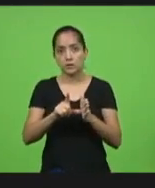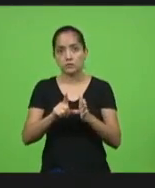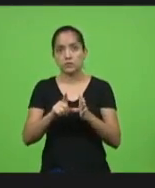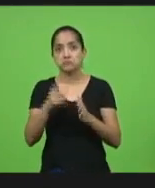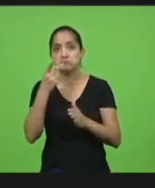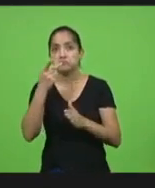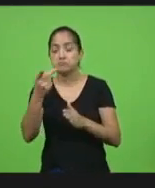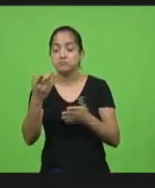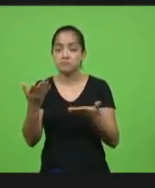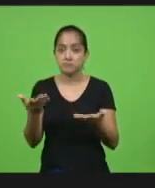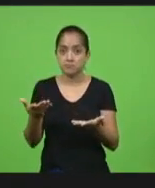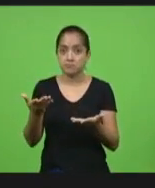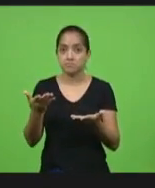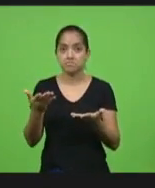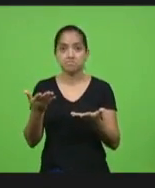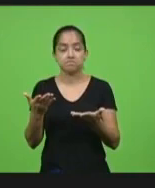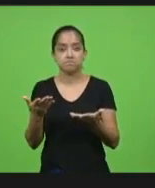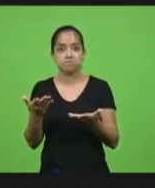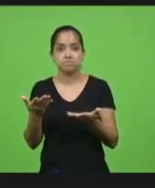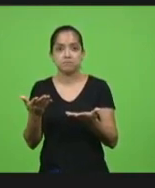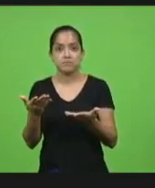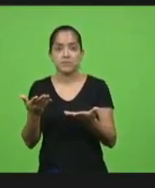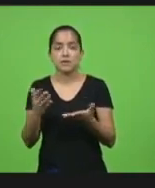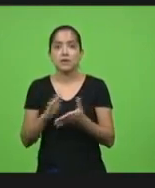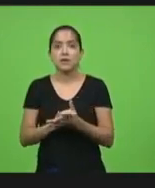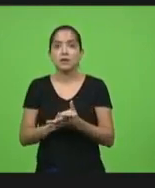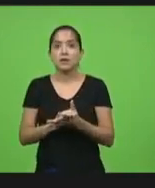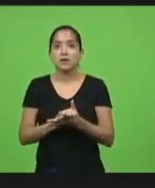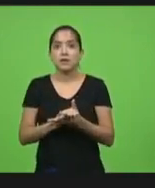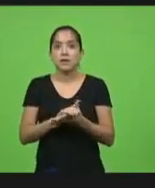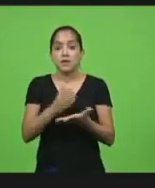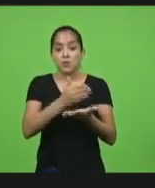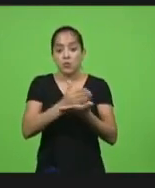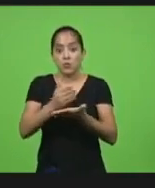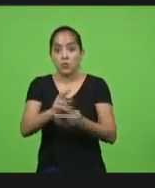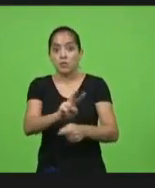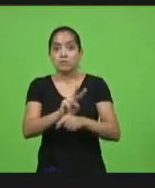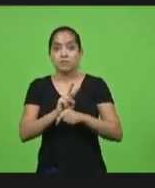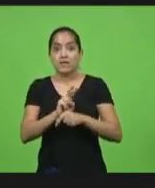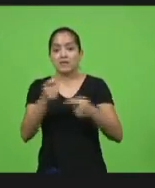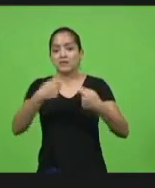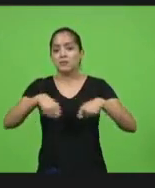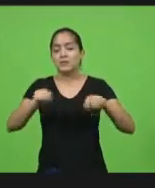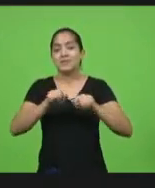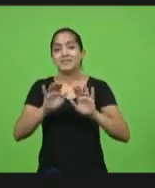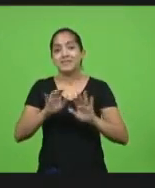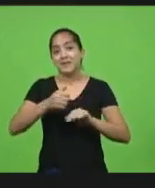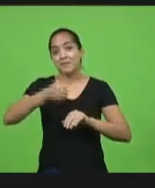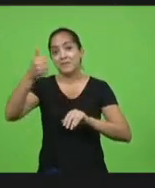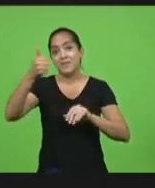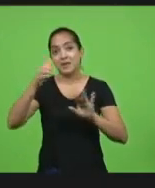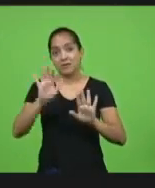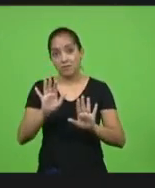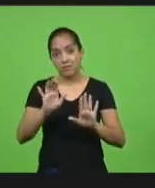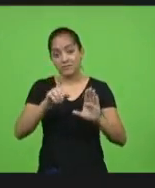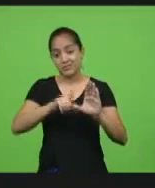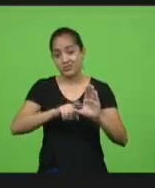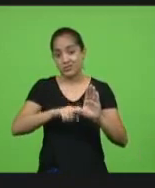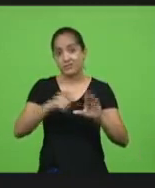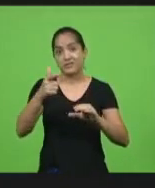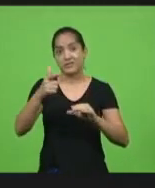olha deputado melhor do que o crédito seria eu não precisar dele seria eu não contrair mais uma em